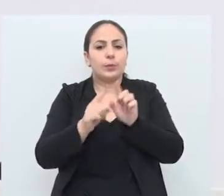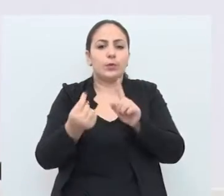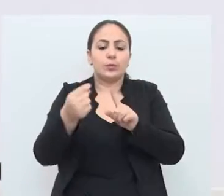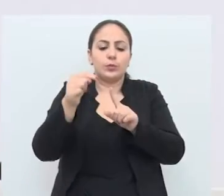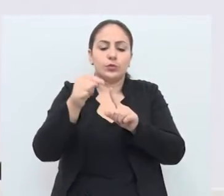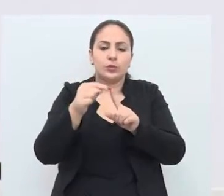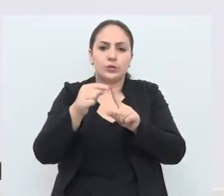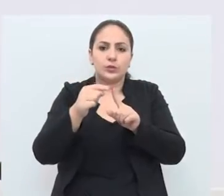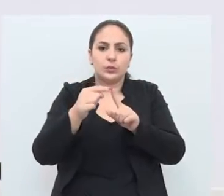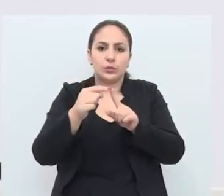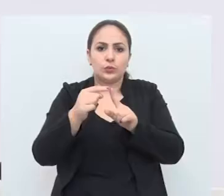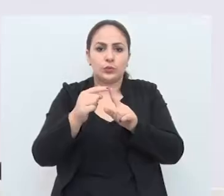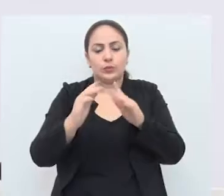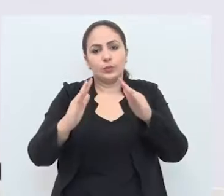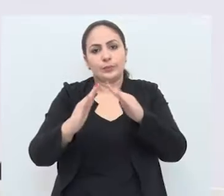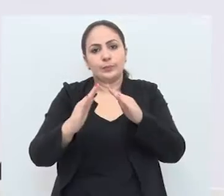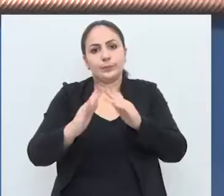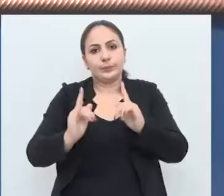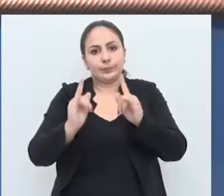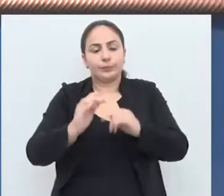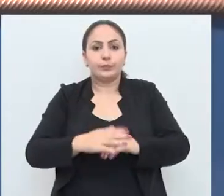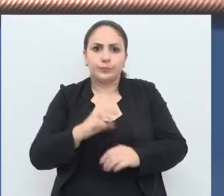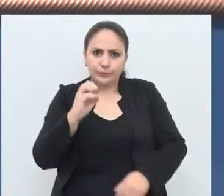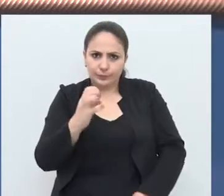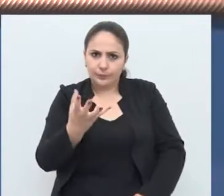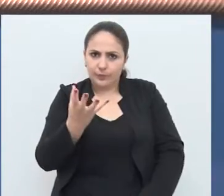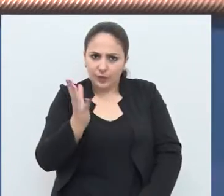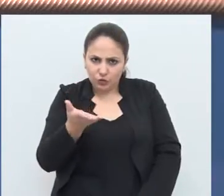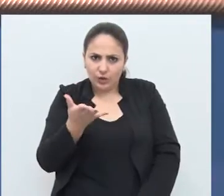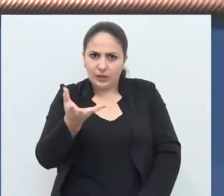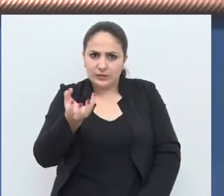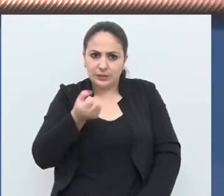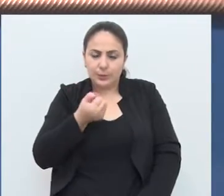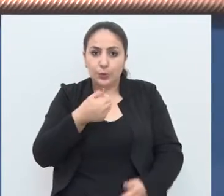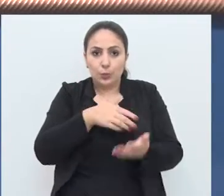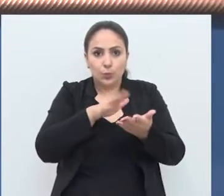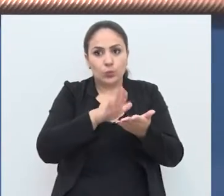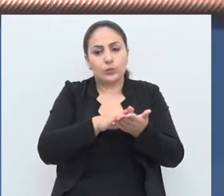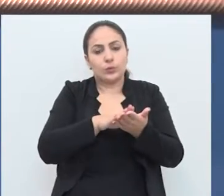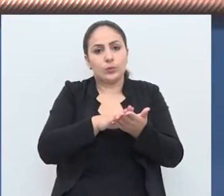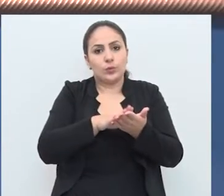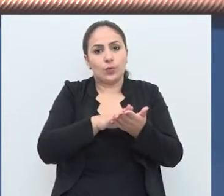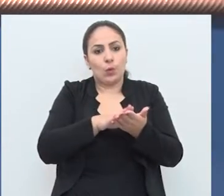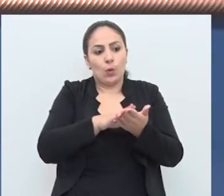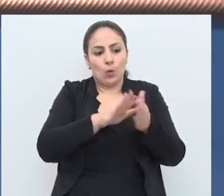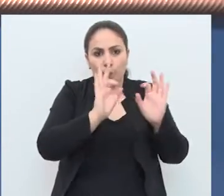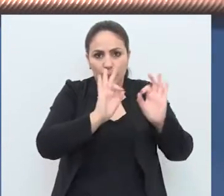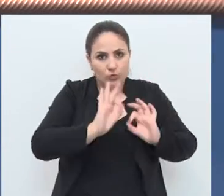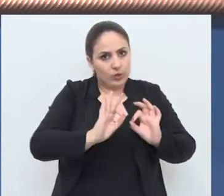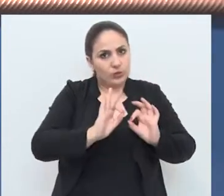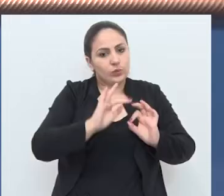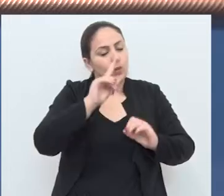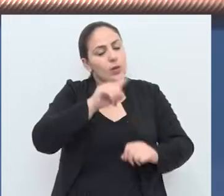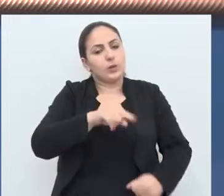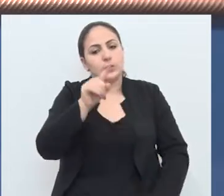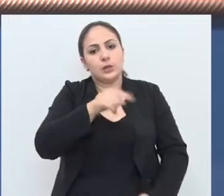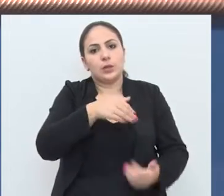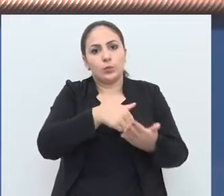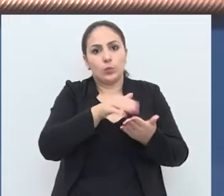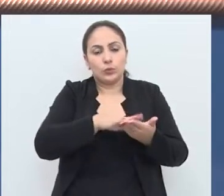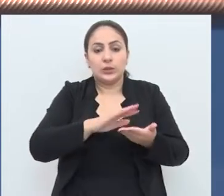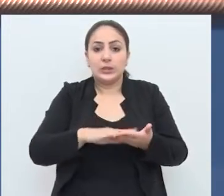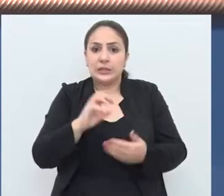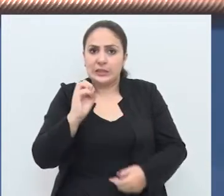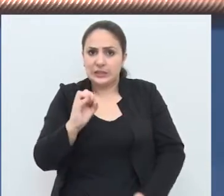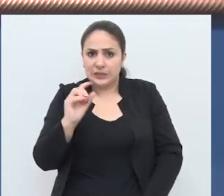a finalidade da edificação. Se você já foi autuado por estar irregular, o projeto não anula a multa, certo? E se você